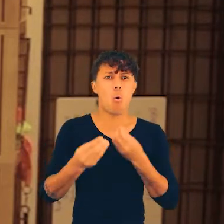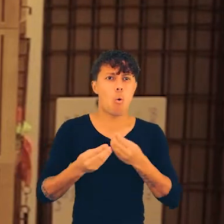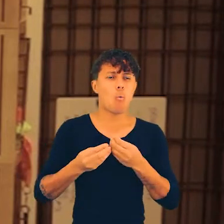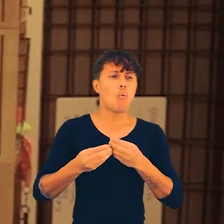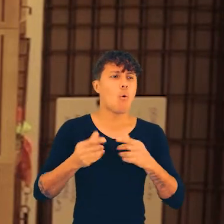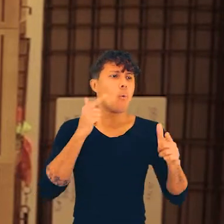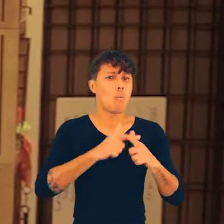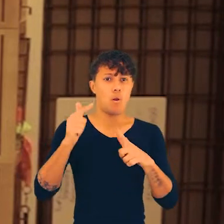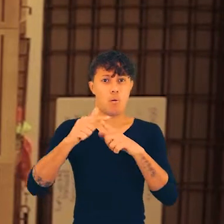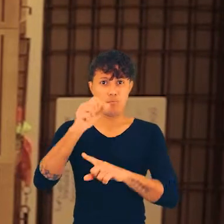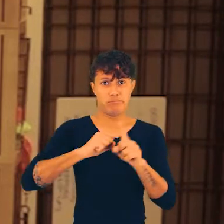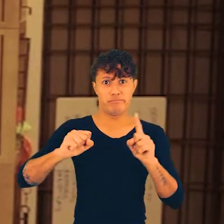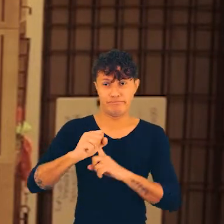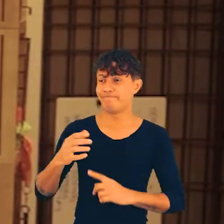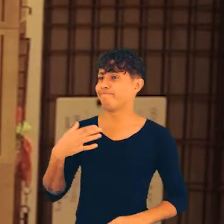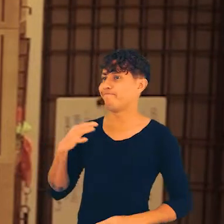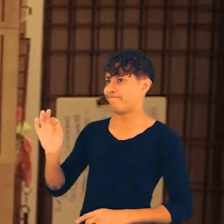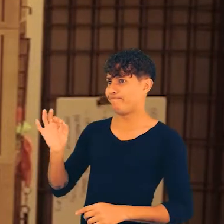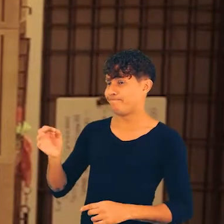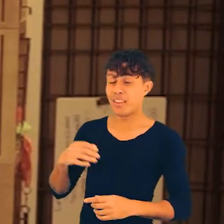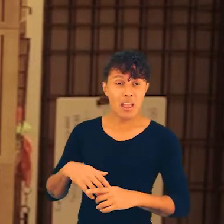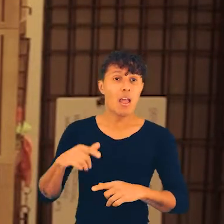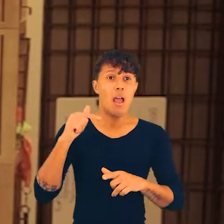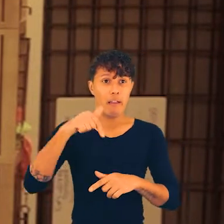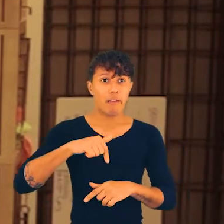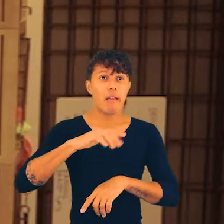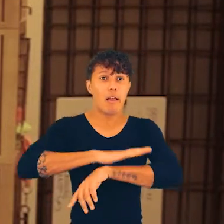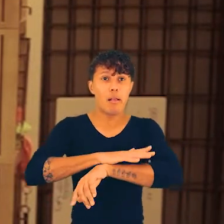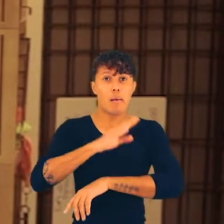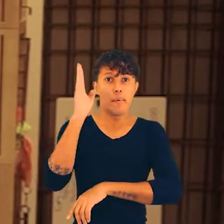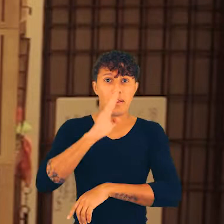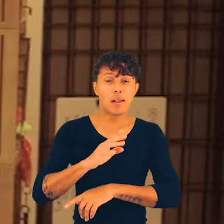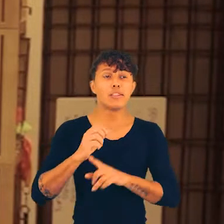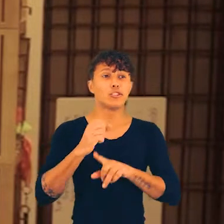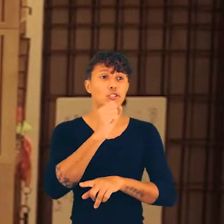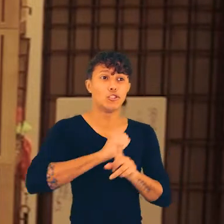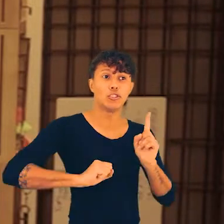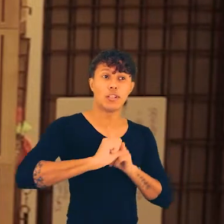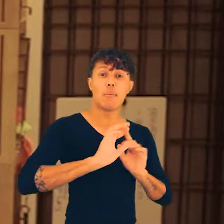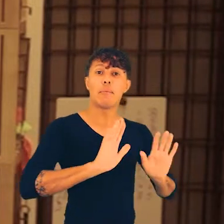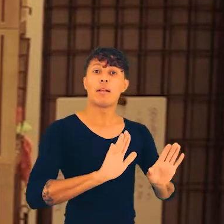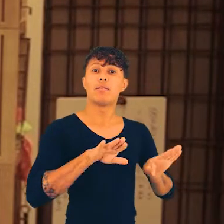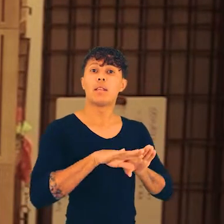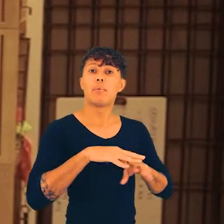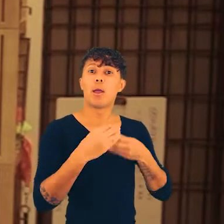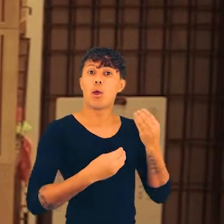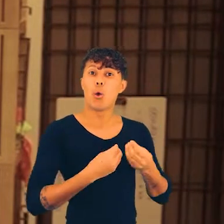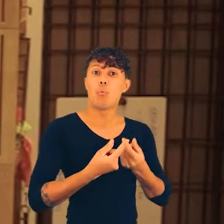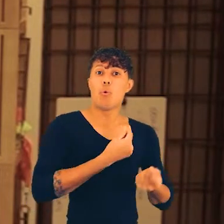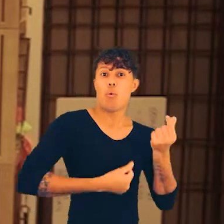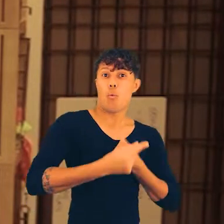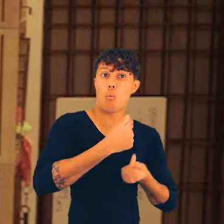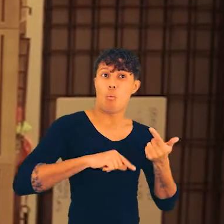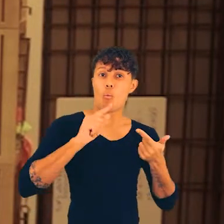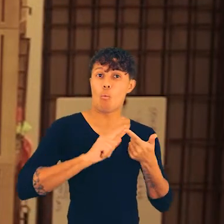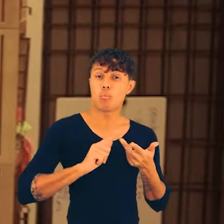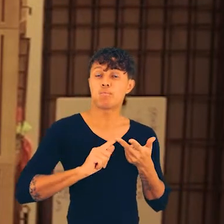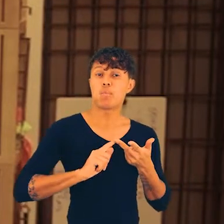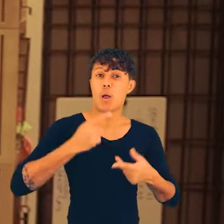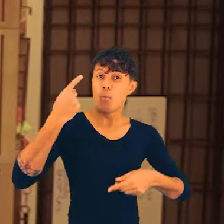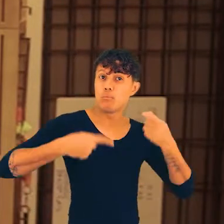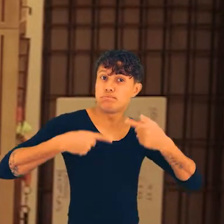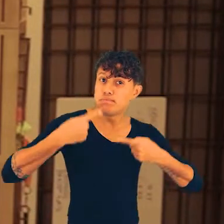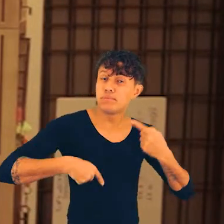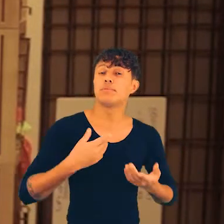apenas de conflitos sociais. Sim, com certeza. O racismo é um problema estrutural que está no campo social, mas também está no campo econômico e